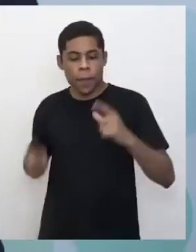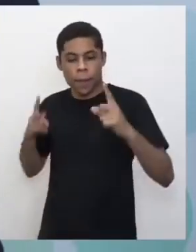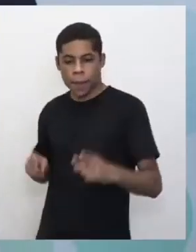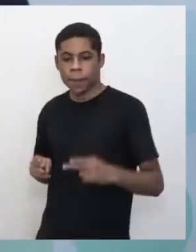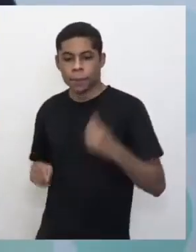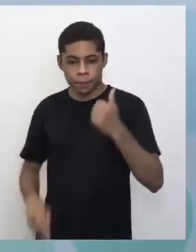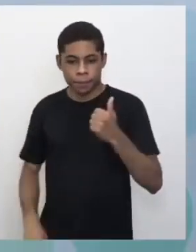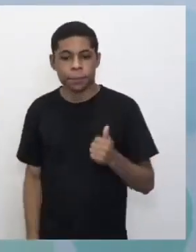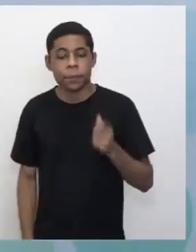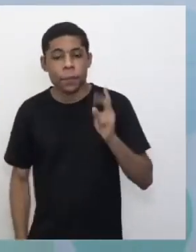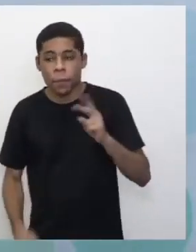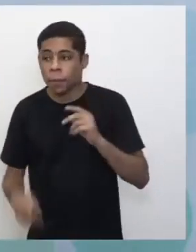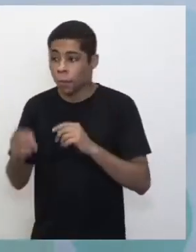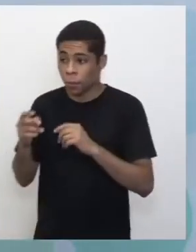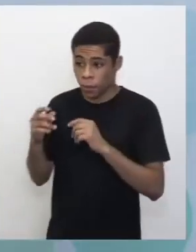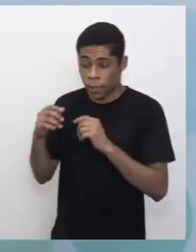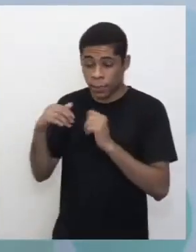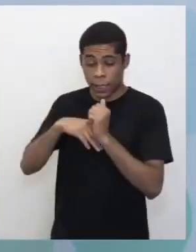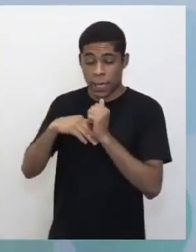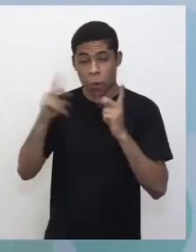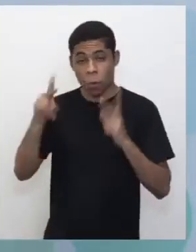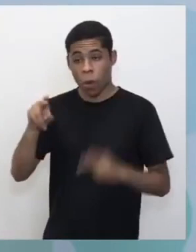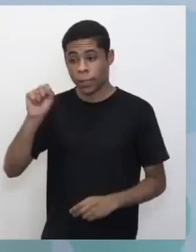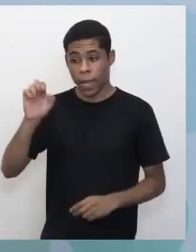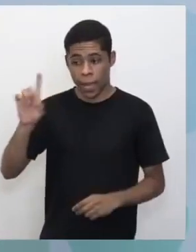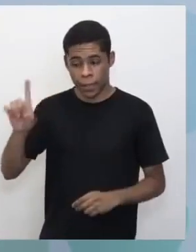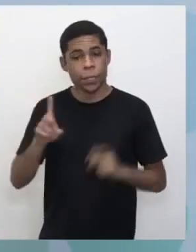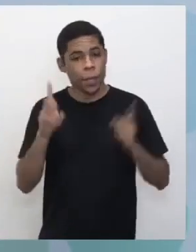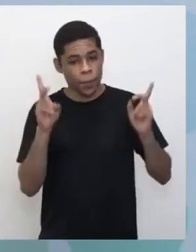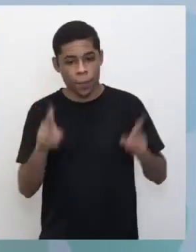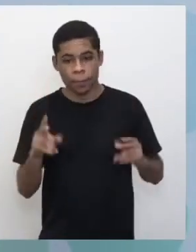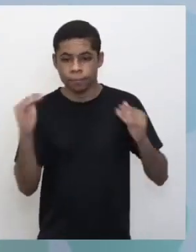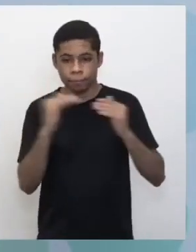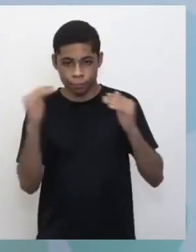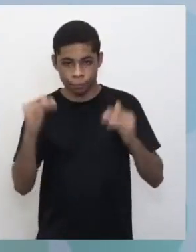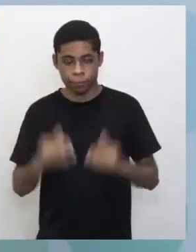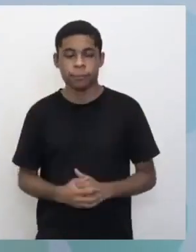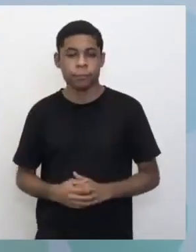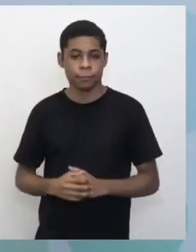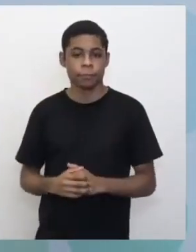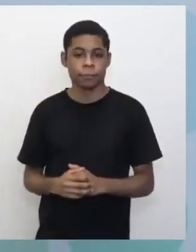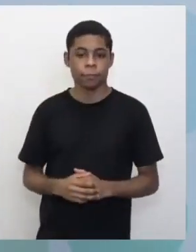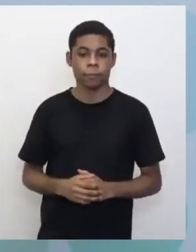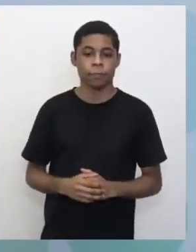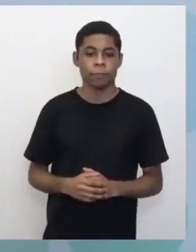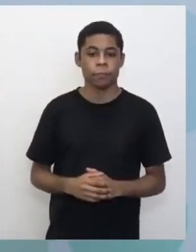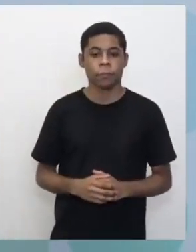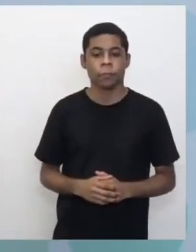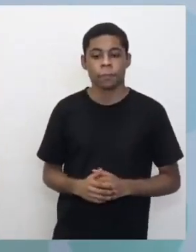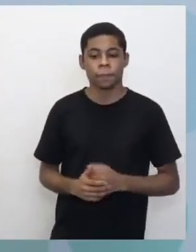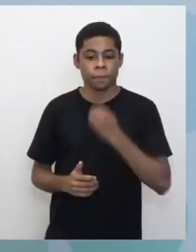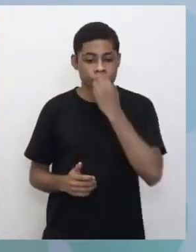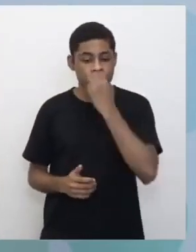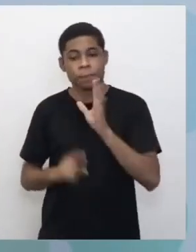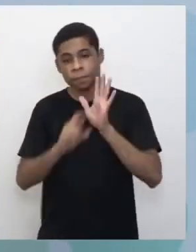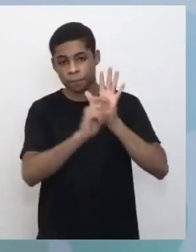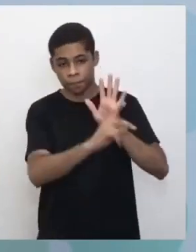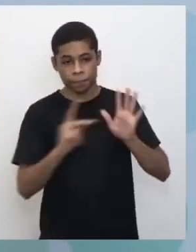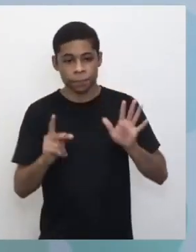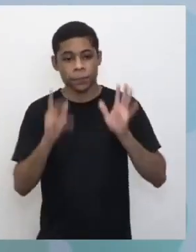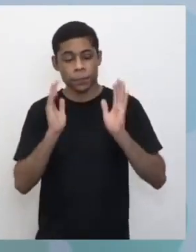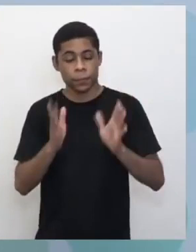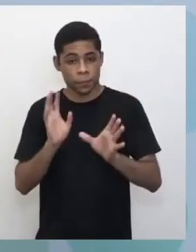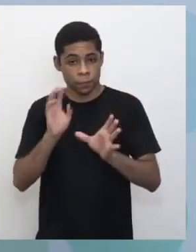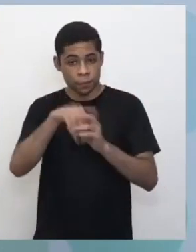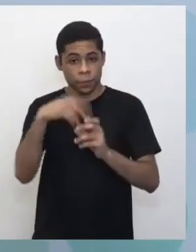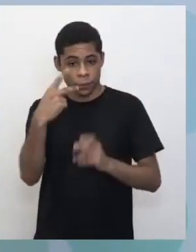digita para entrar lá na sede. Então, o aplicativo está vinculado. Igualzinho, né? Sem dígito lá, sem dígito no aplicativo também. Bom, o aplicativo já está aí